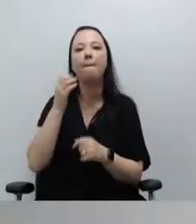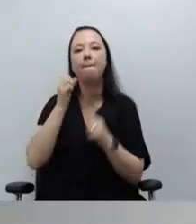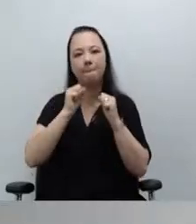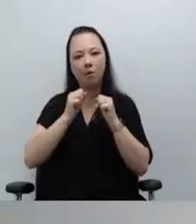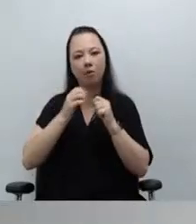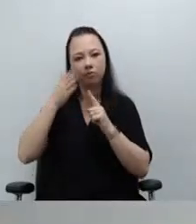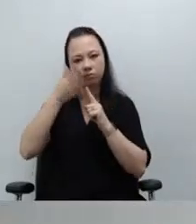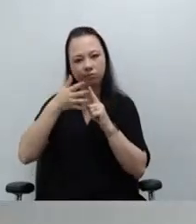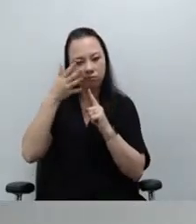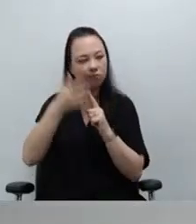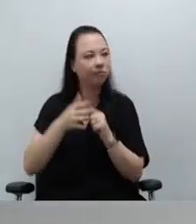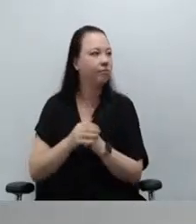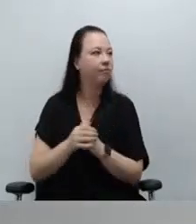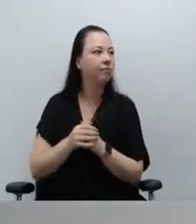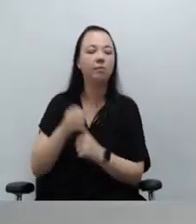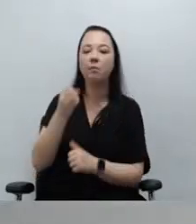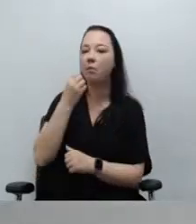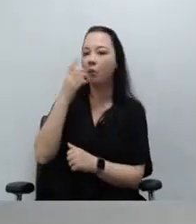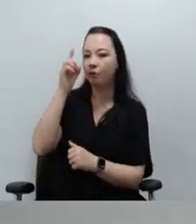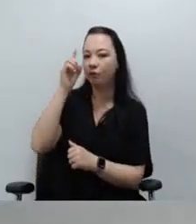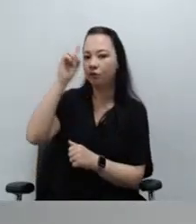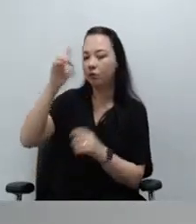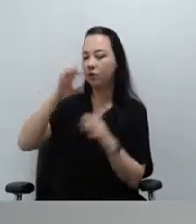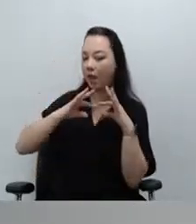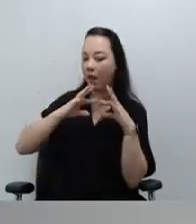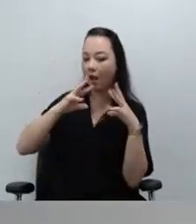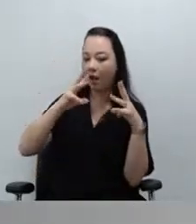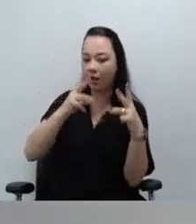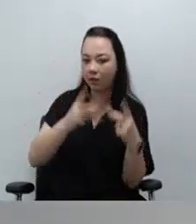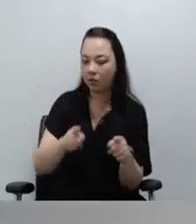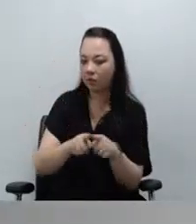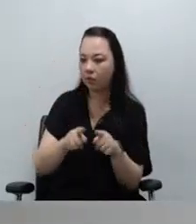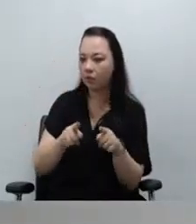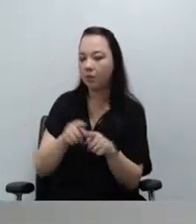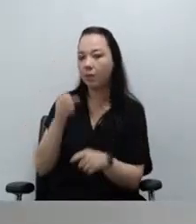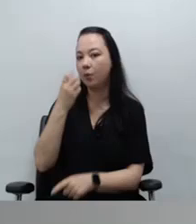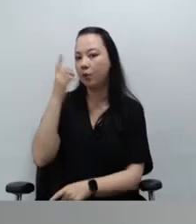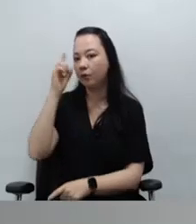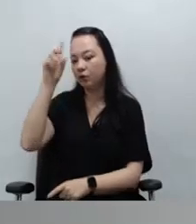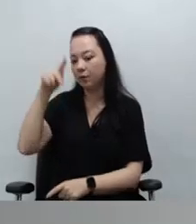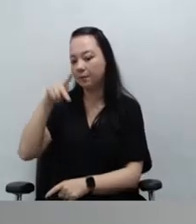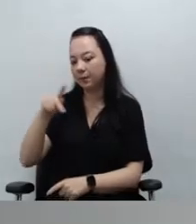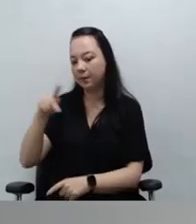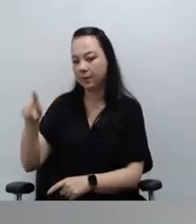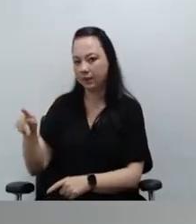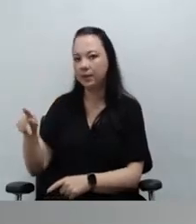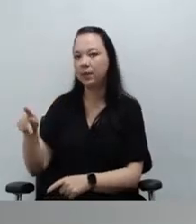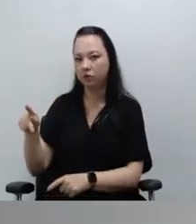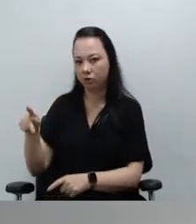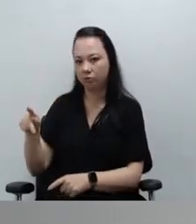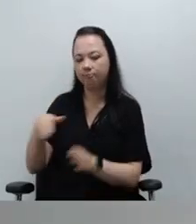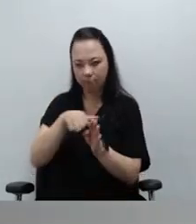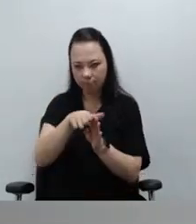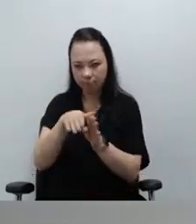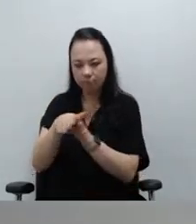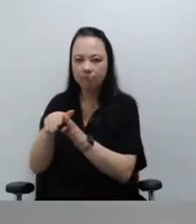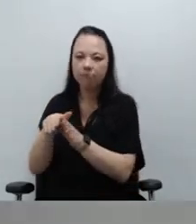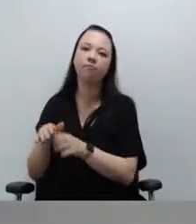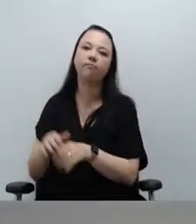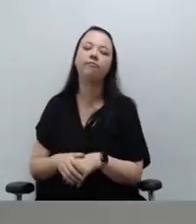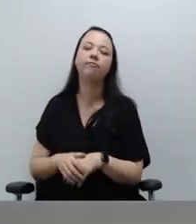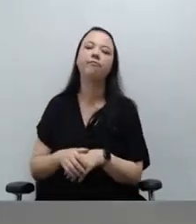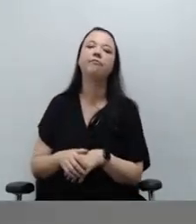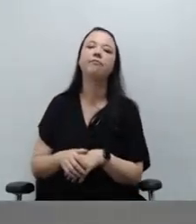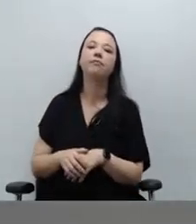Bom dia, presidente. Bom dia a todos e todas as conselheiras da sessão. Eu venho aqui